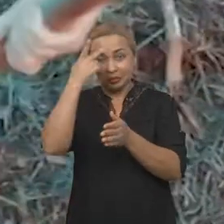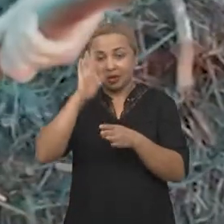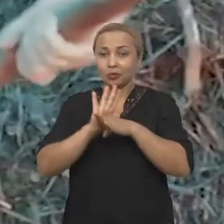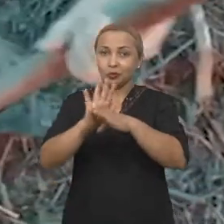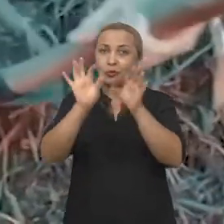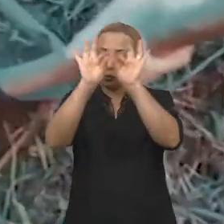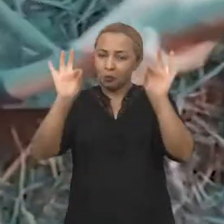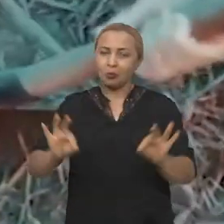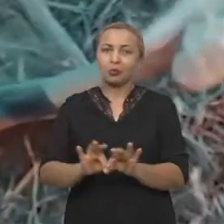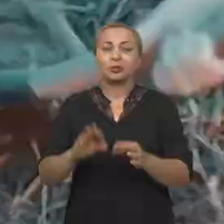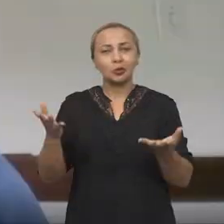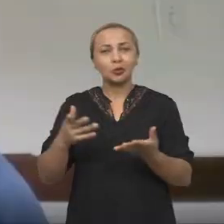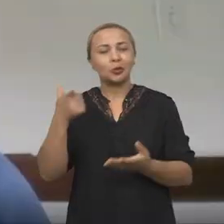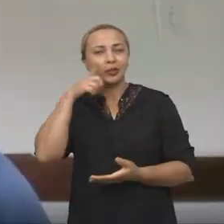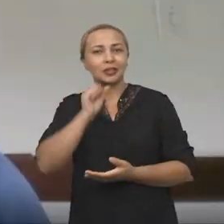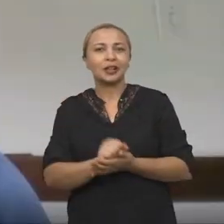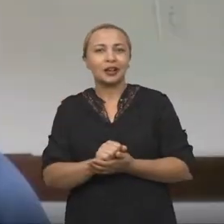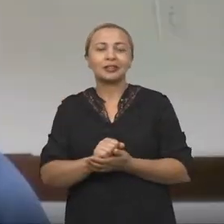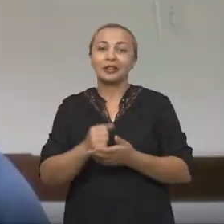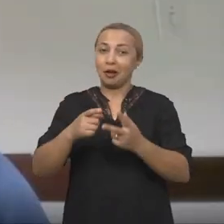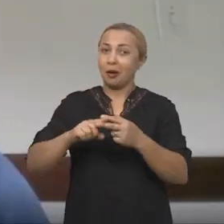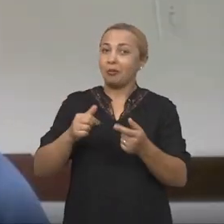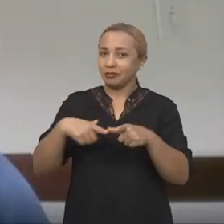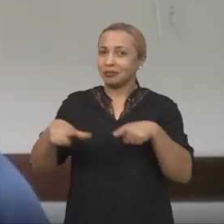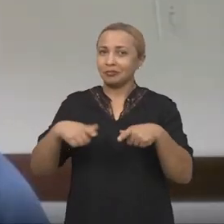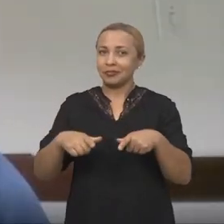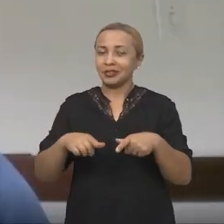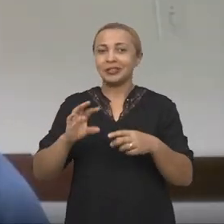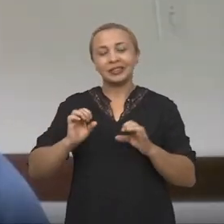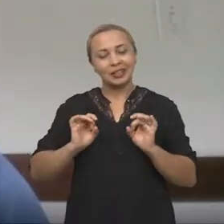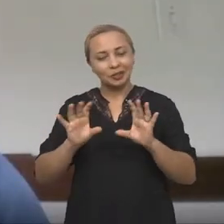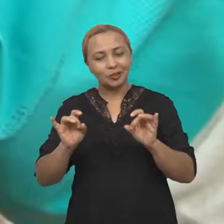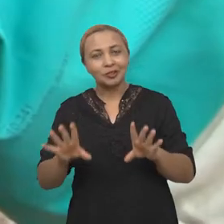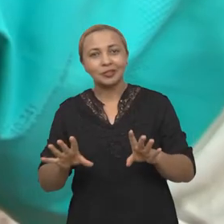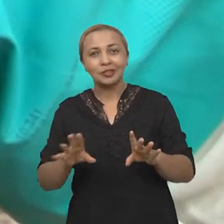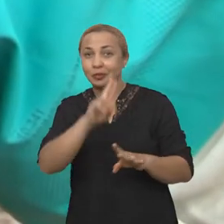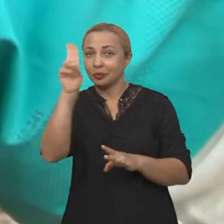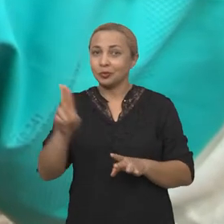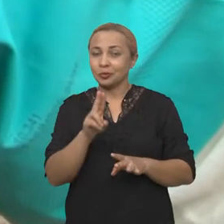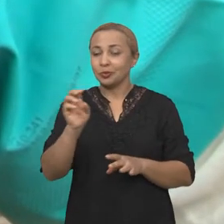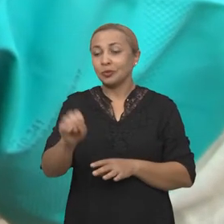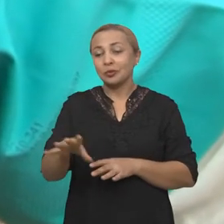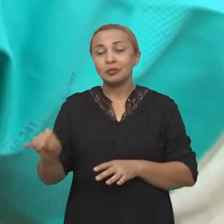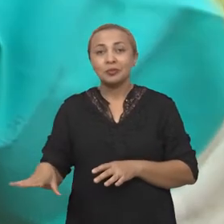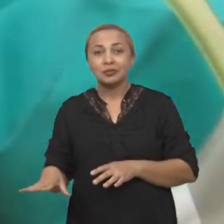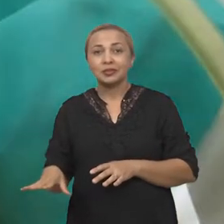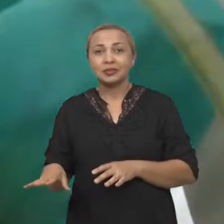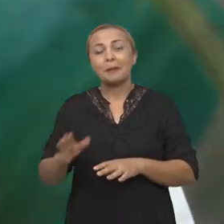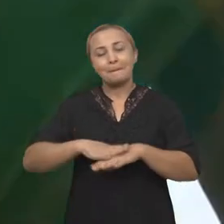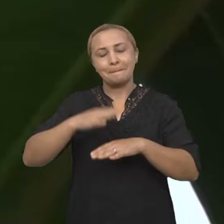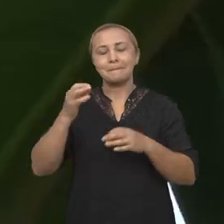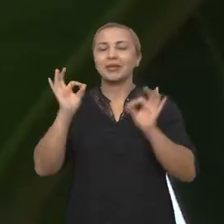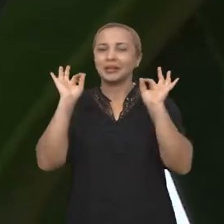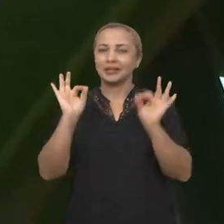E hoje se beneficia da ferramenta que, segundo o diretor, tem permitido o uso de fertilizantes com muito mais eficiência.